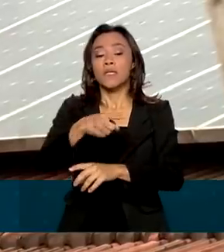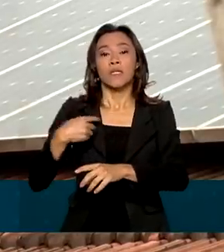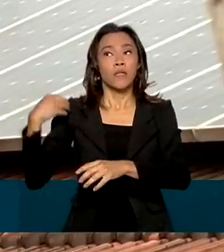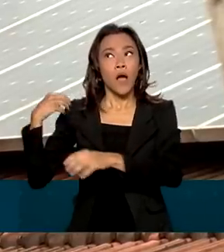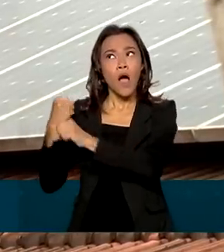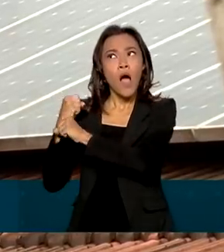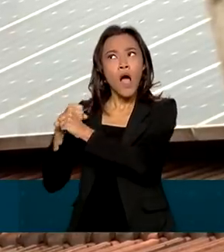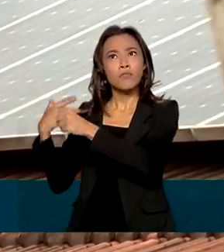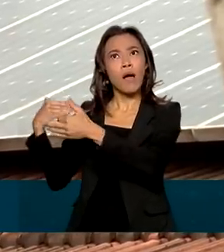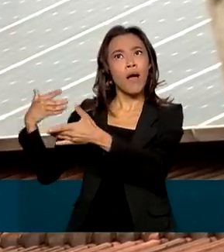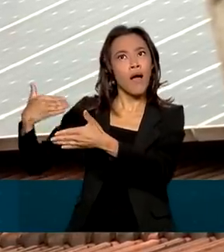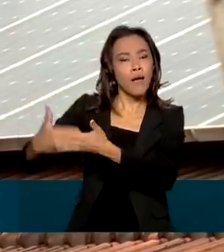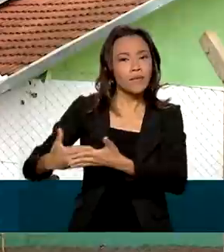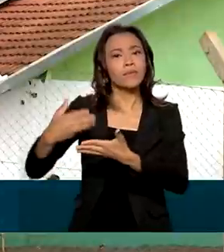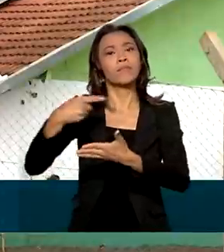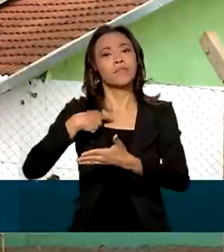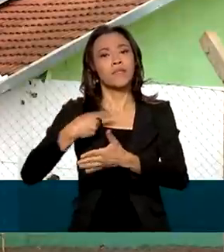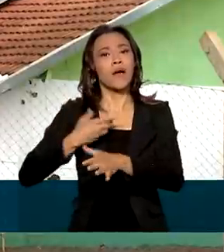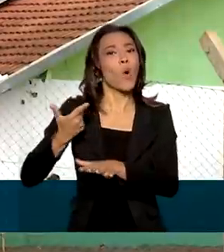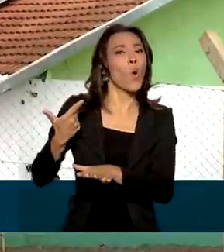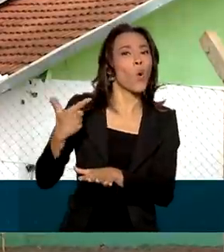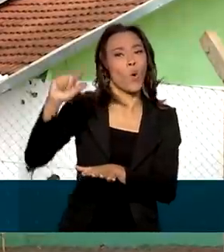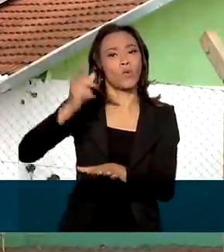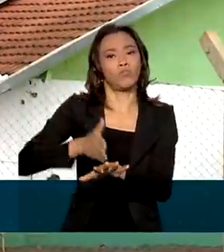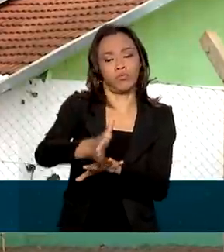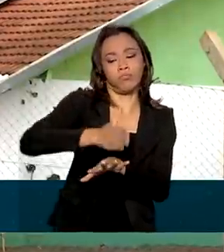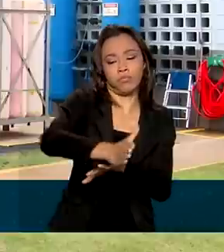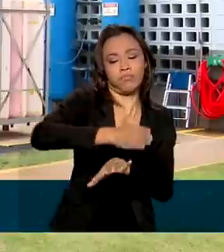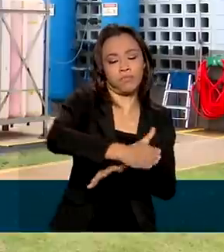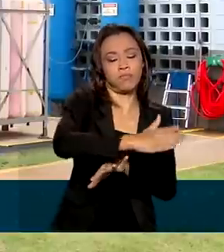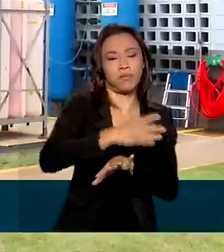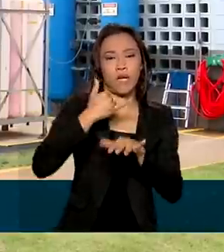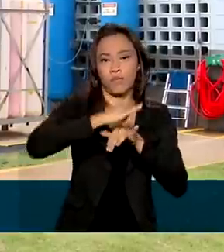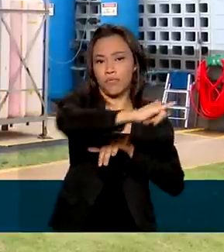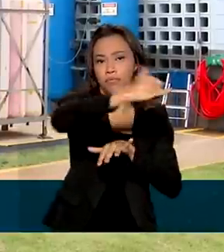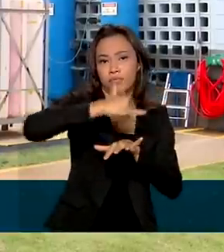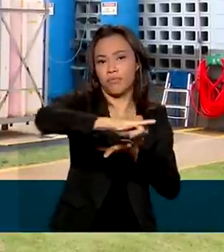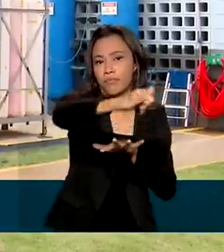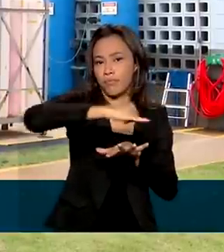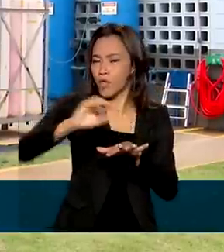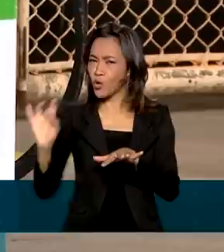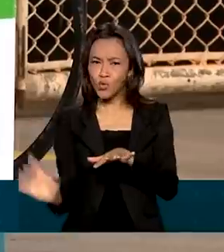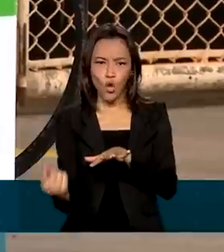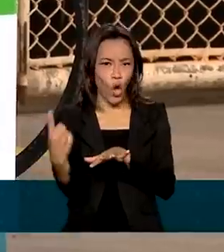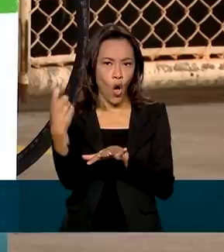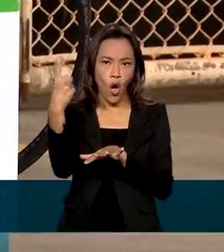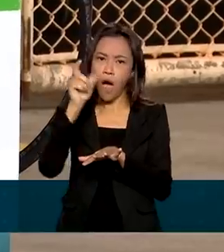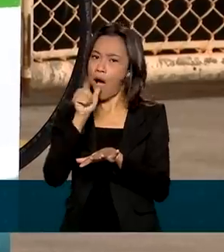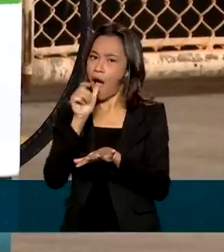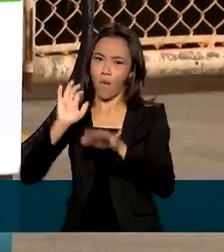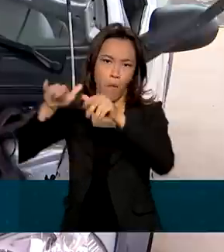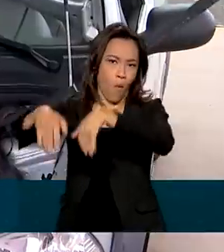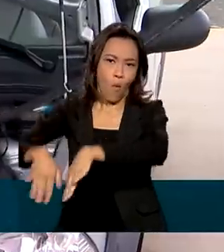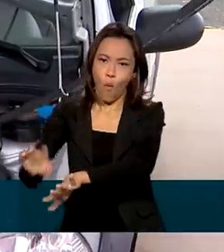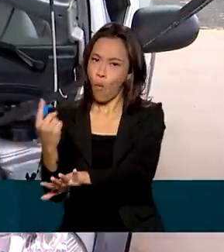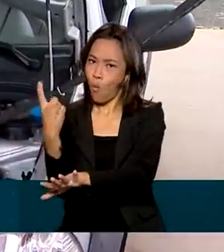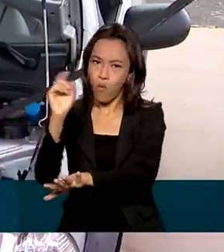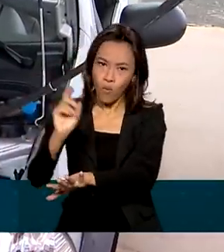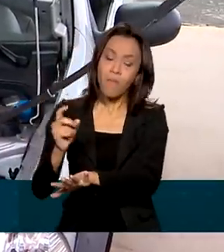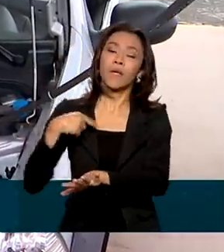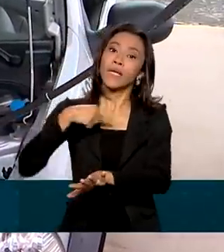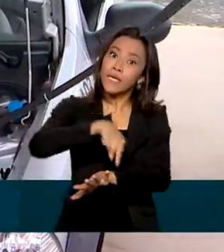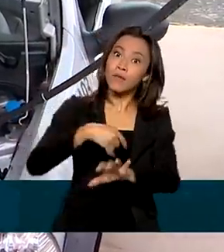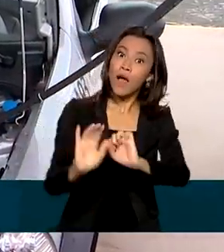estão investindo em novas fontes para aumentar a diversificação da matriz energética brasileira, o que ajuda a melhorar a